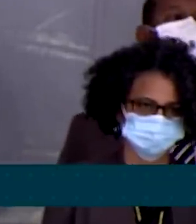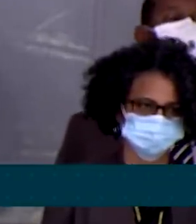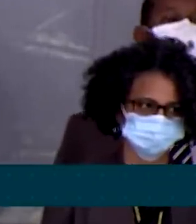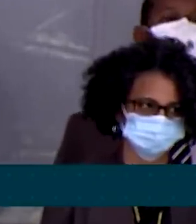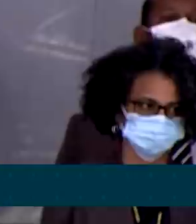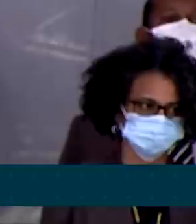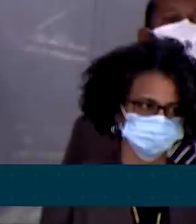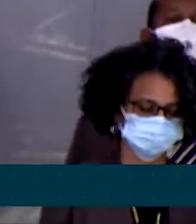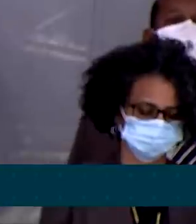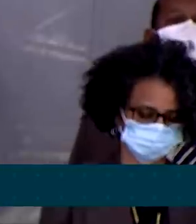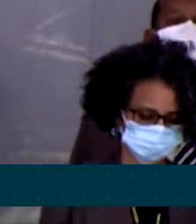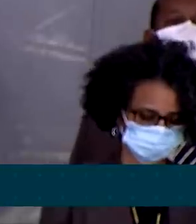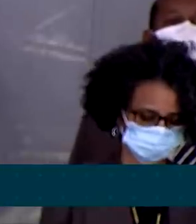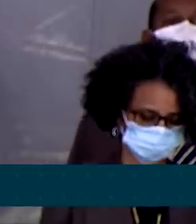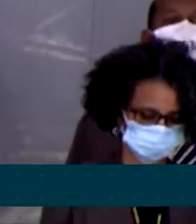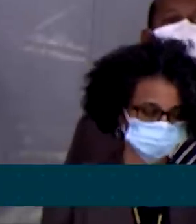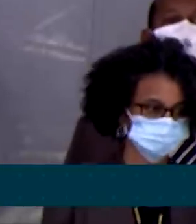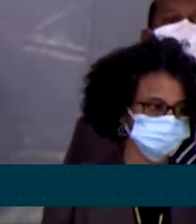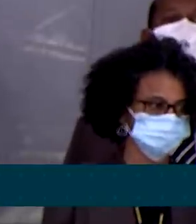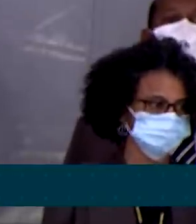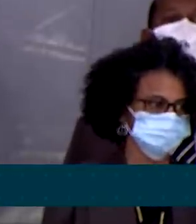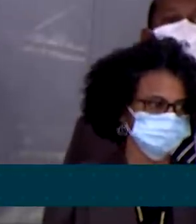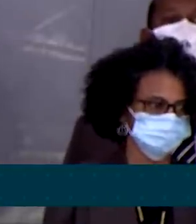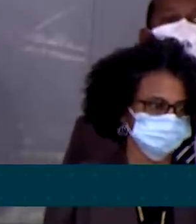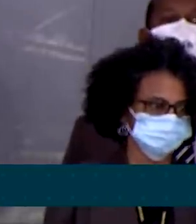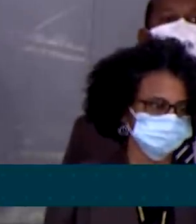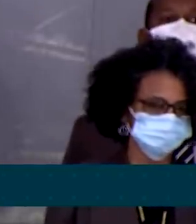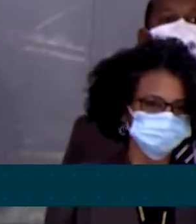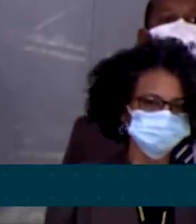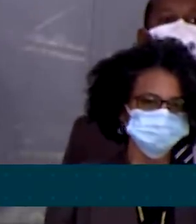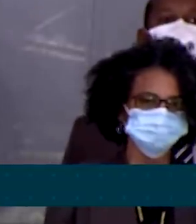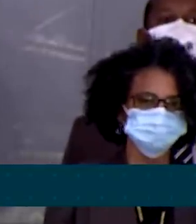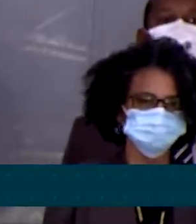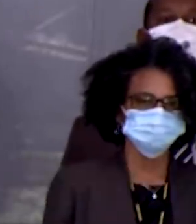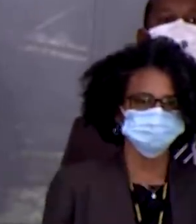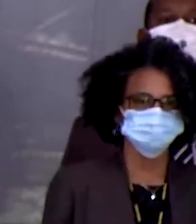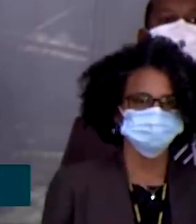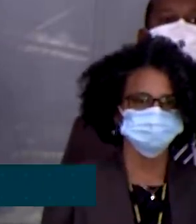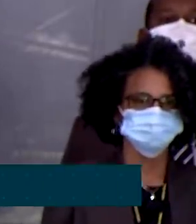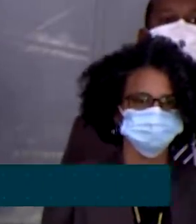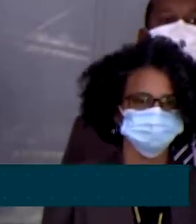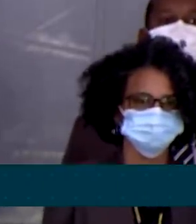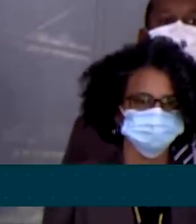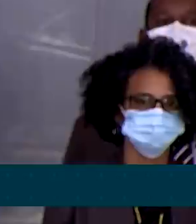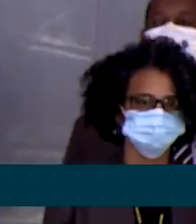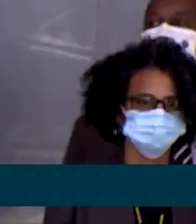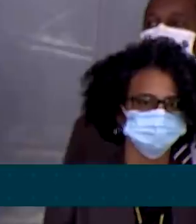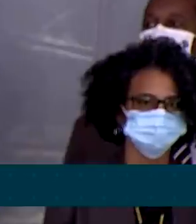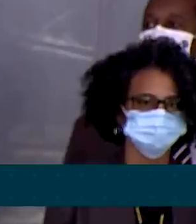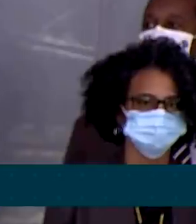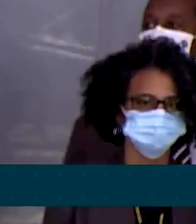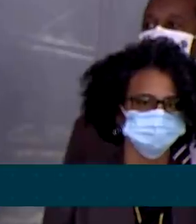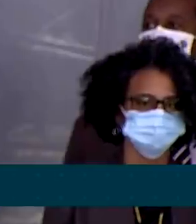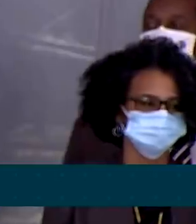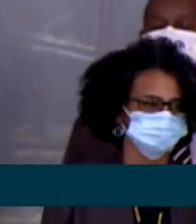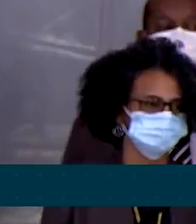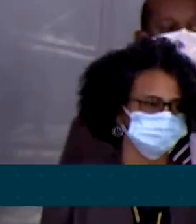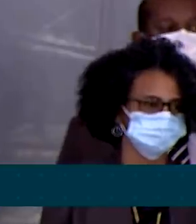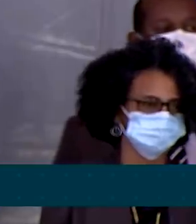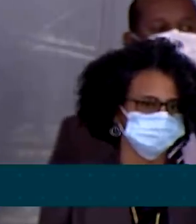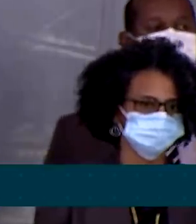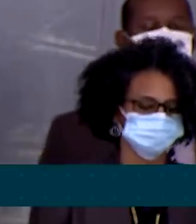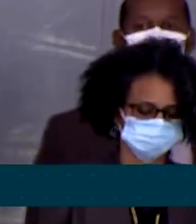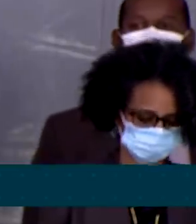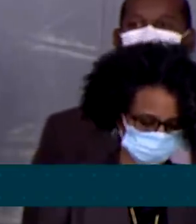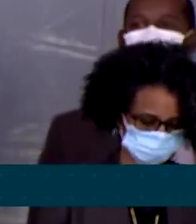já realizamos, mesmo num período em que vários órgãos desaceleraram em razão da Covid, realizamos mais operações